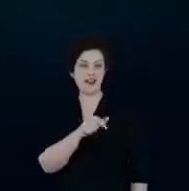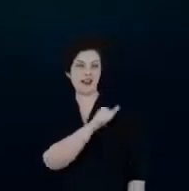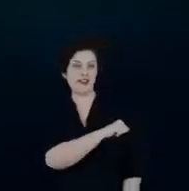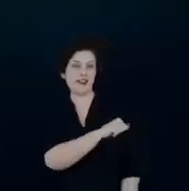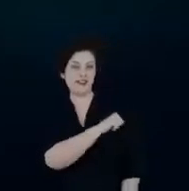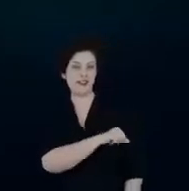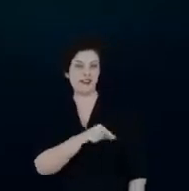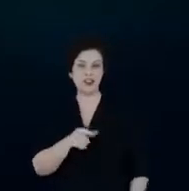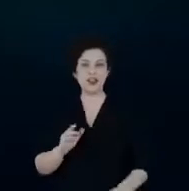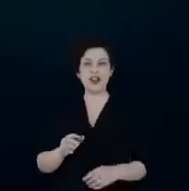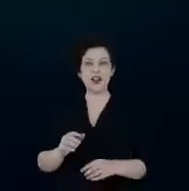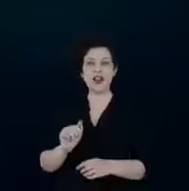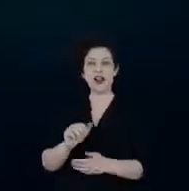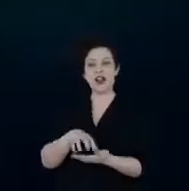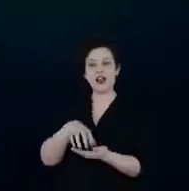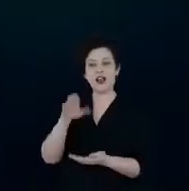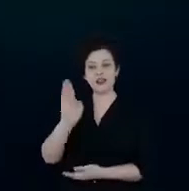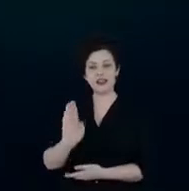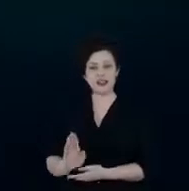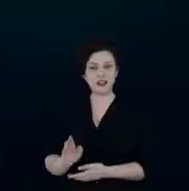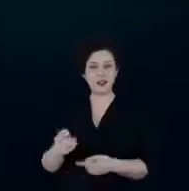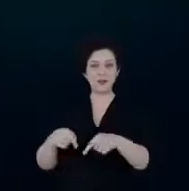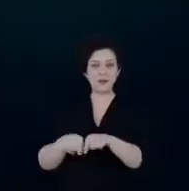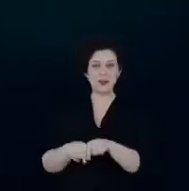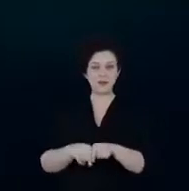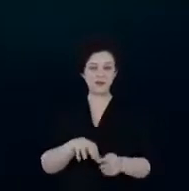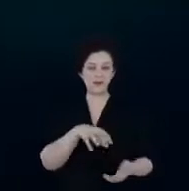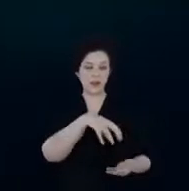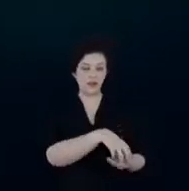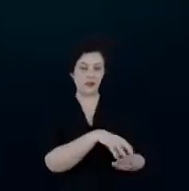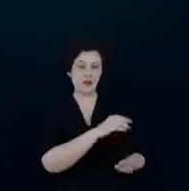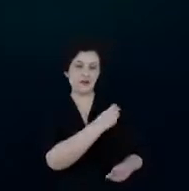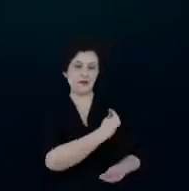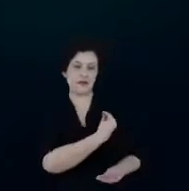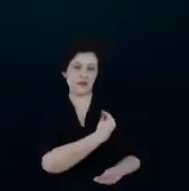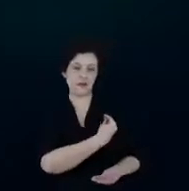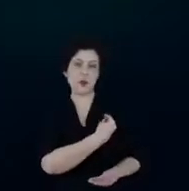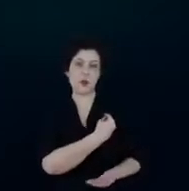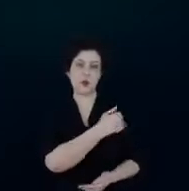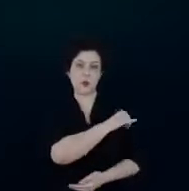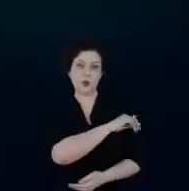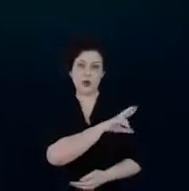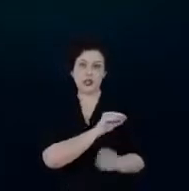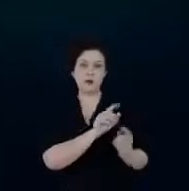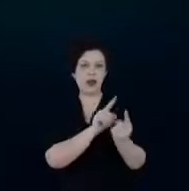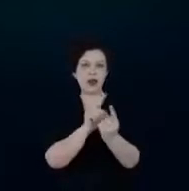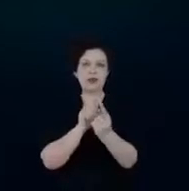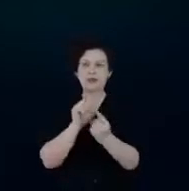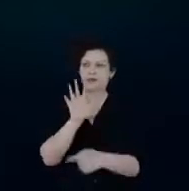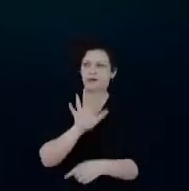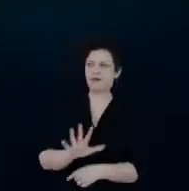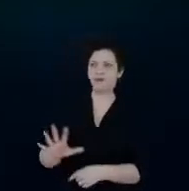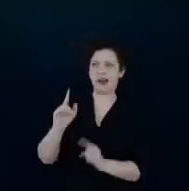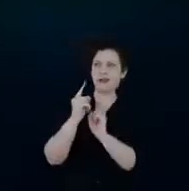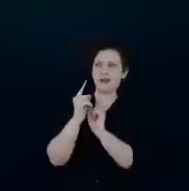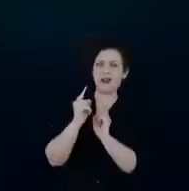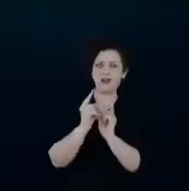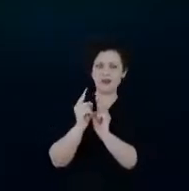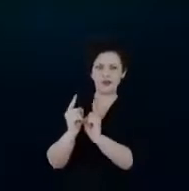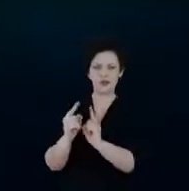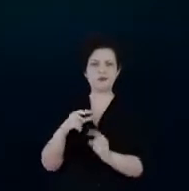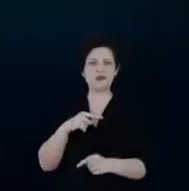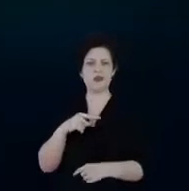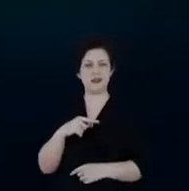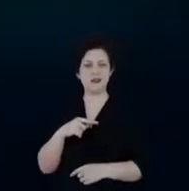de abrangência nacional. Ele só, fisicamente, só está no Rio de Janeiro, mas ele atende a projetos do país inteiro, onde a gente